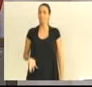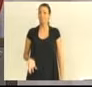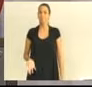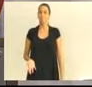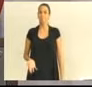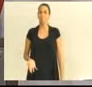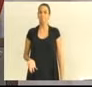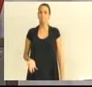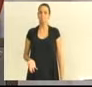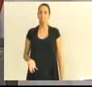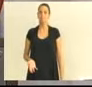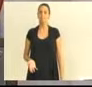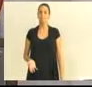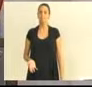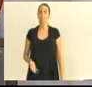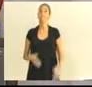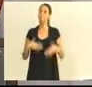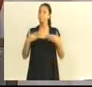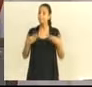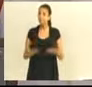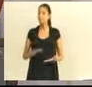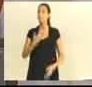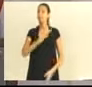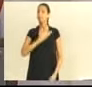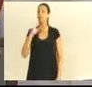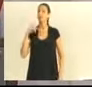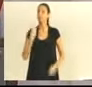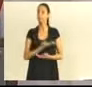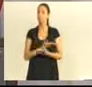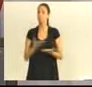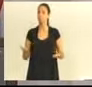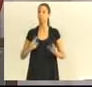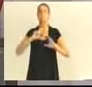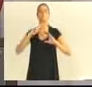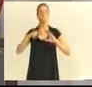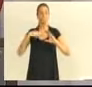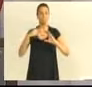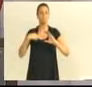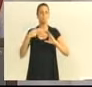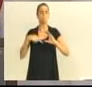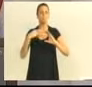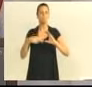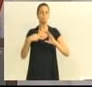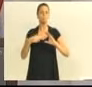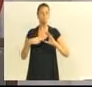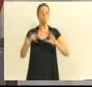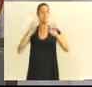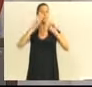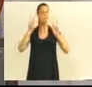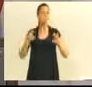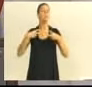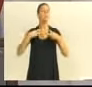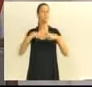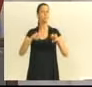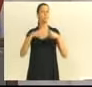E, então, colegas, a Câmara de Vereadores, nessa questão do transporte coletivo, tem